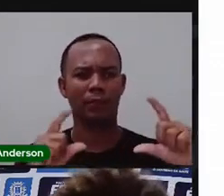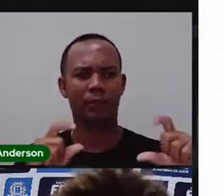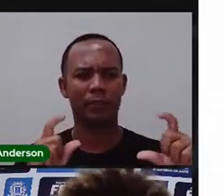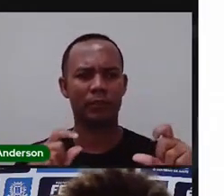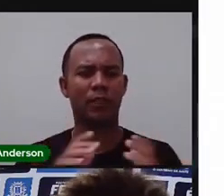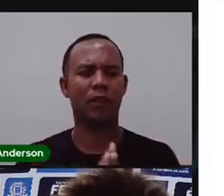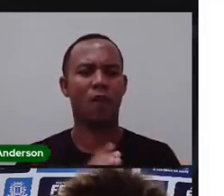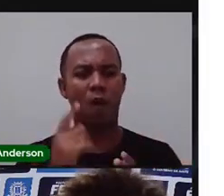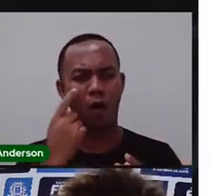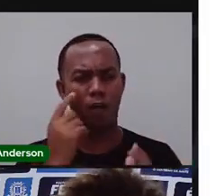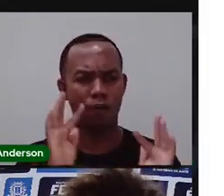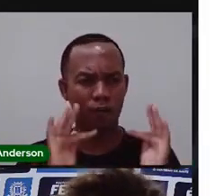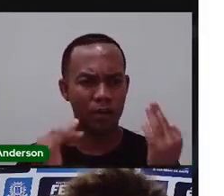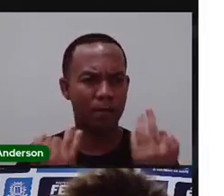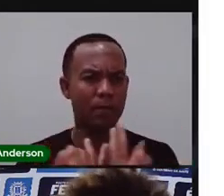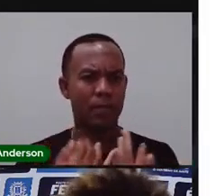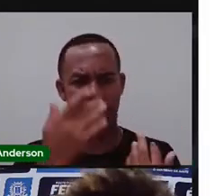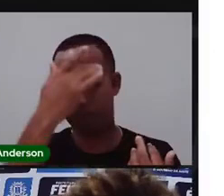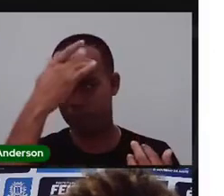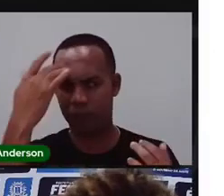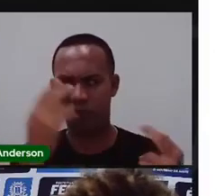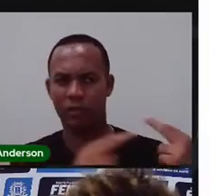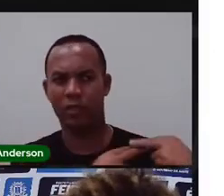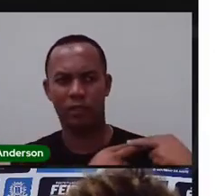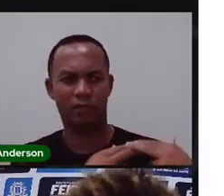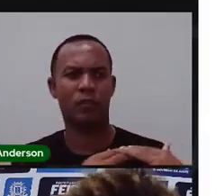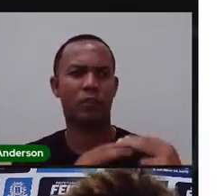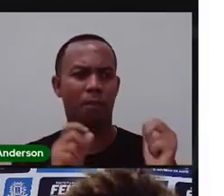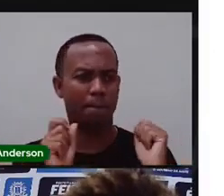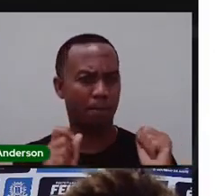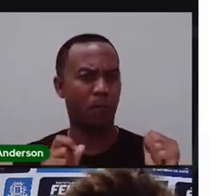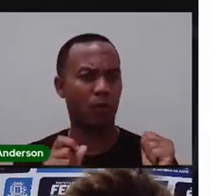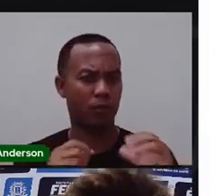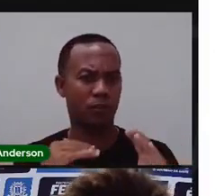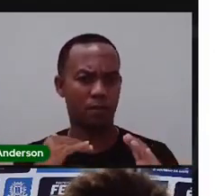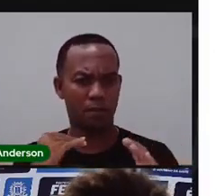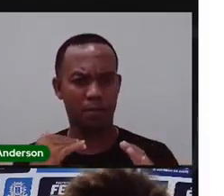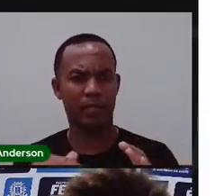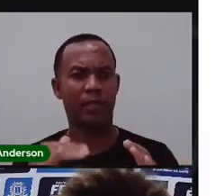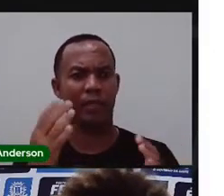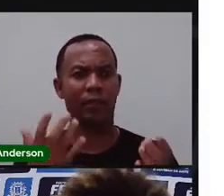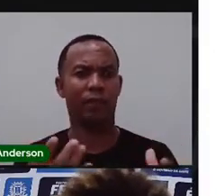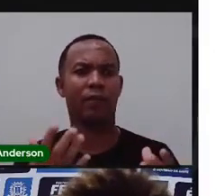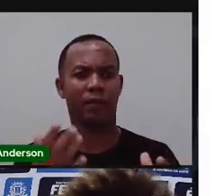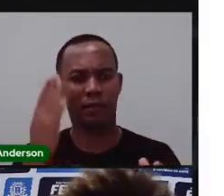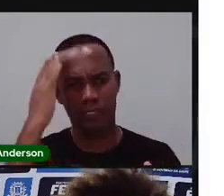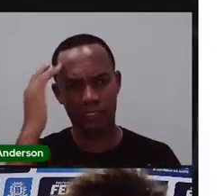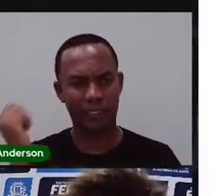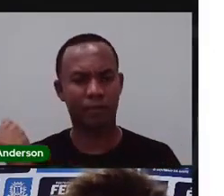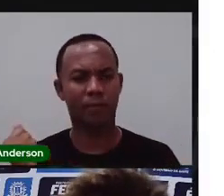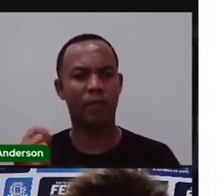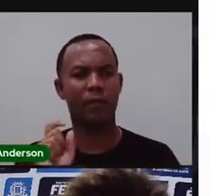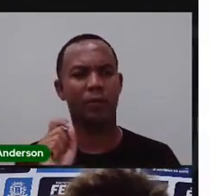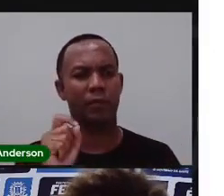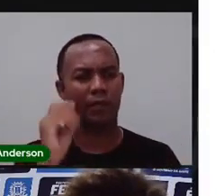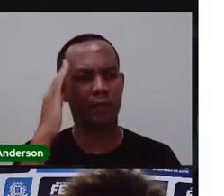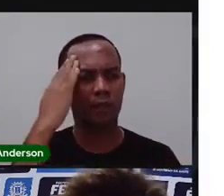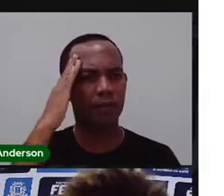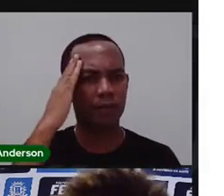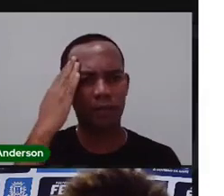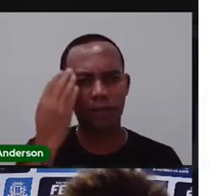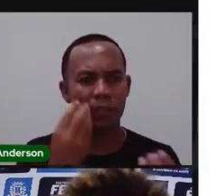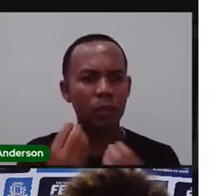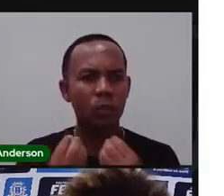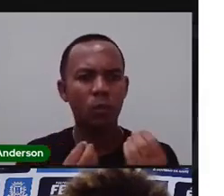eu fui com os meus responsáveis, mandem pra gente que a Pró quer saber se vocês conseguiram entender aí direitinho